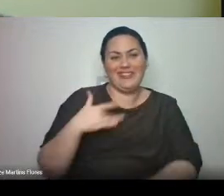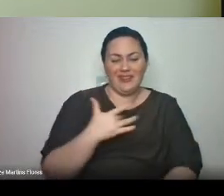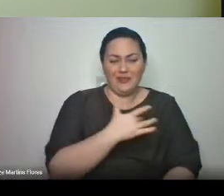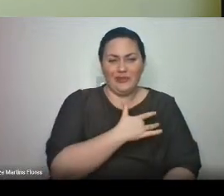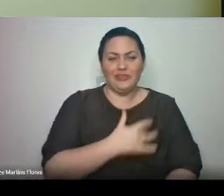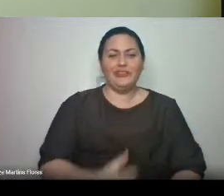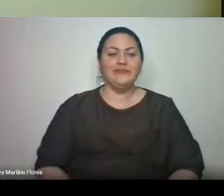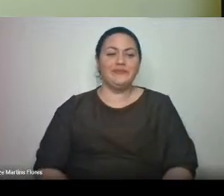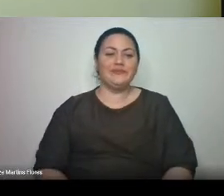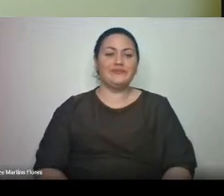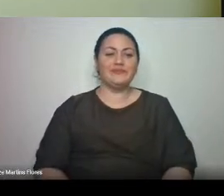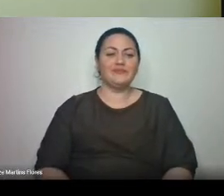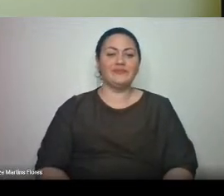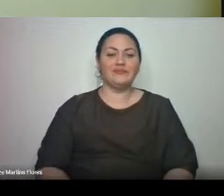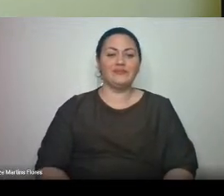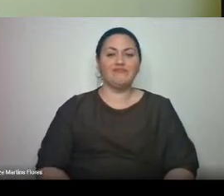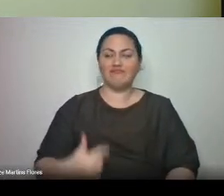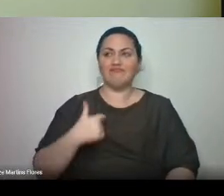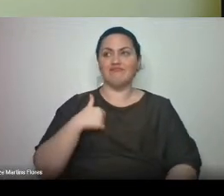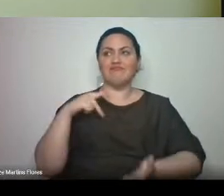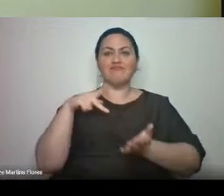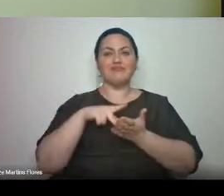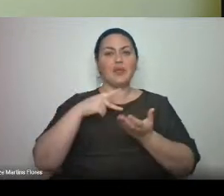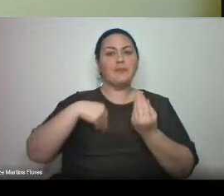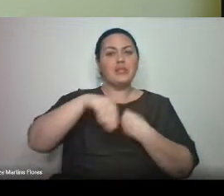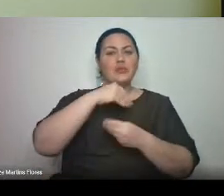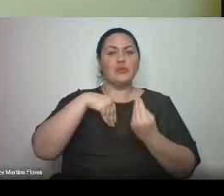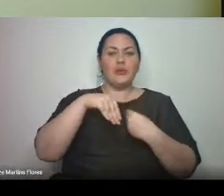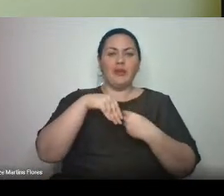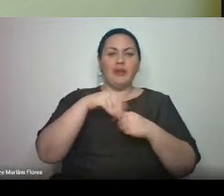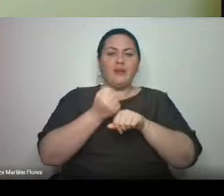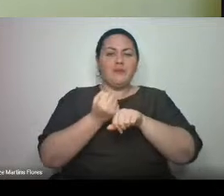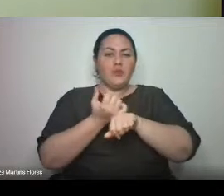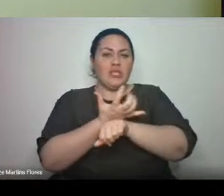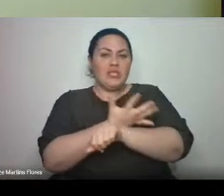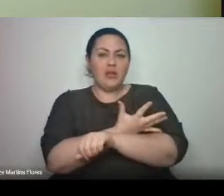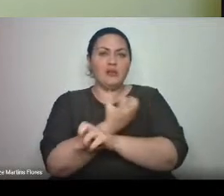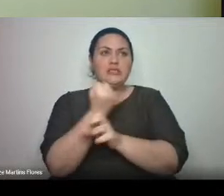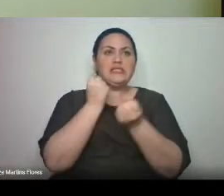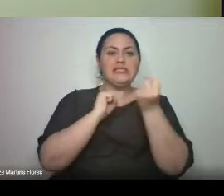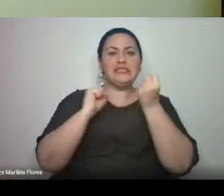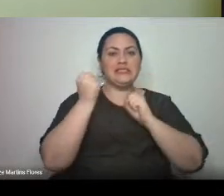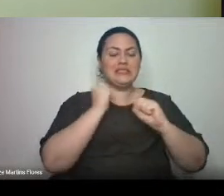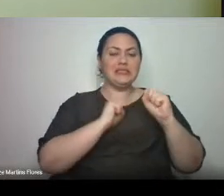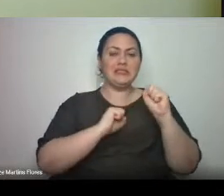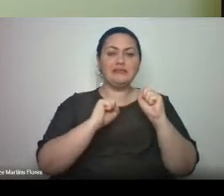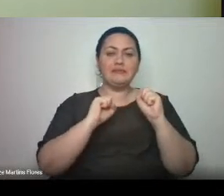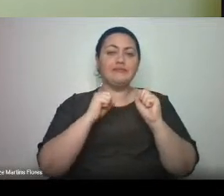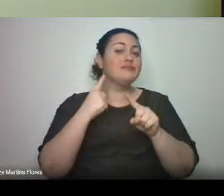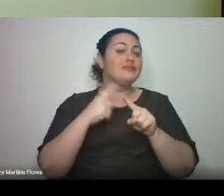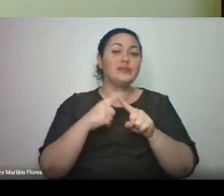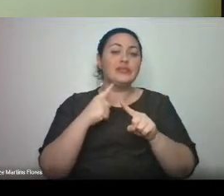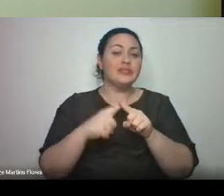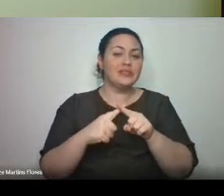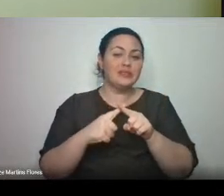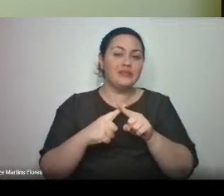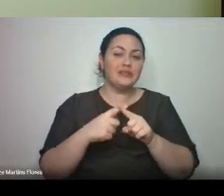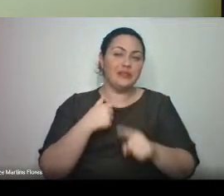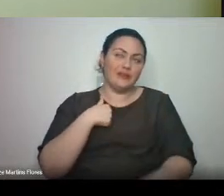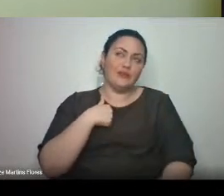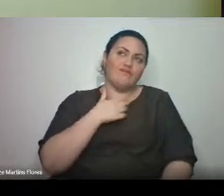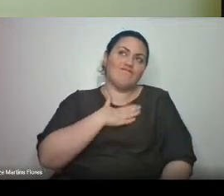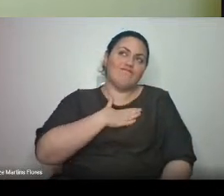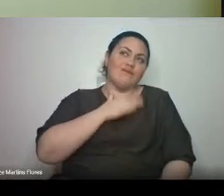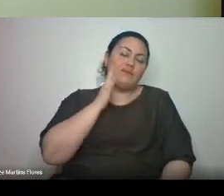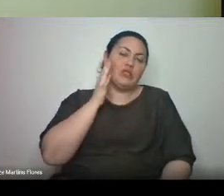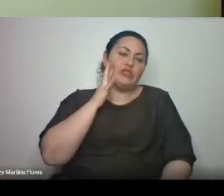realmente com um misto de emoção e de ansiedade, porque a gente está em uma situação onde eu gosto de pensar que está